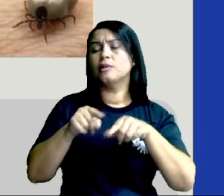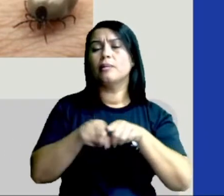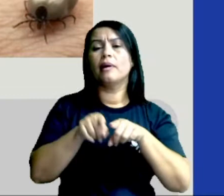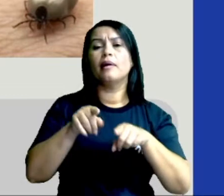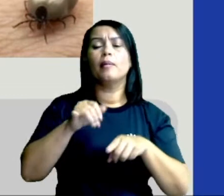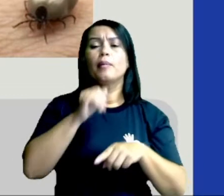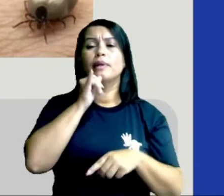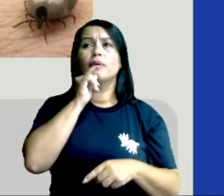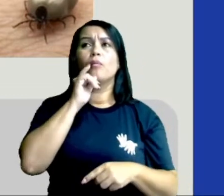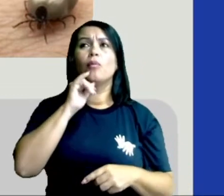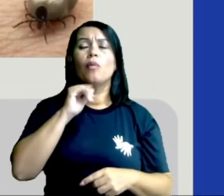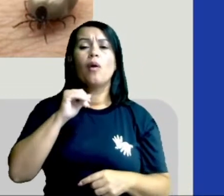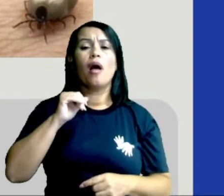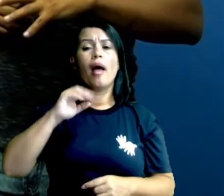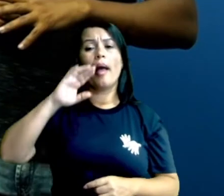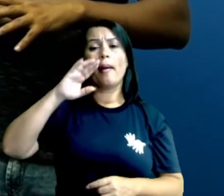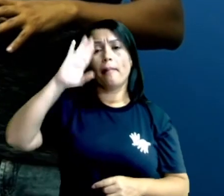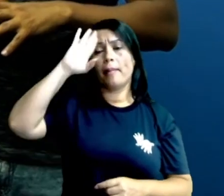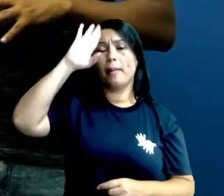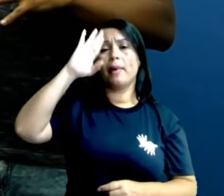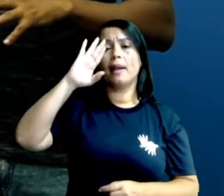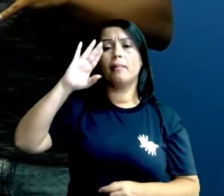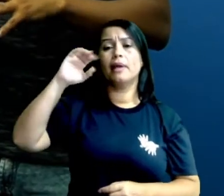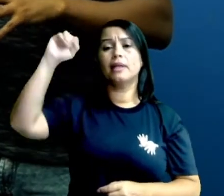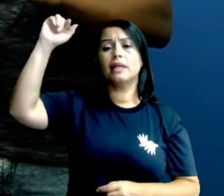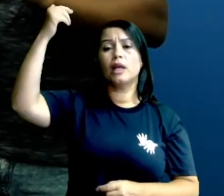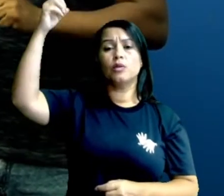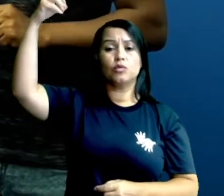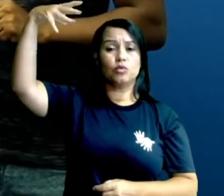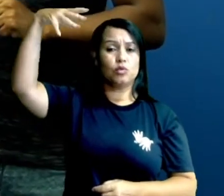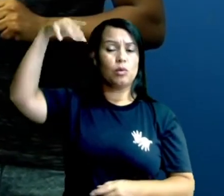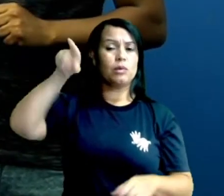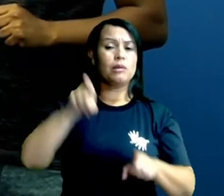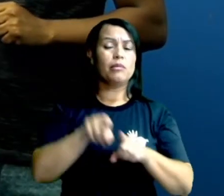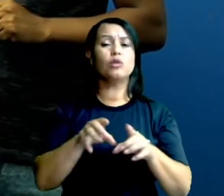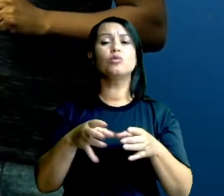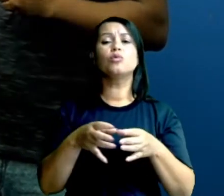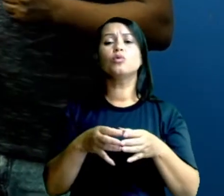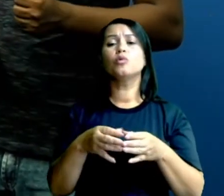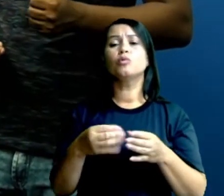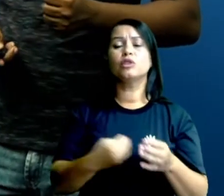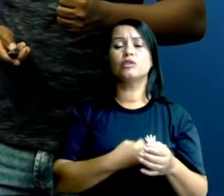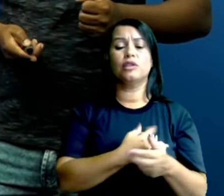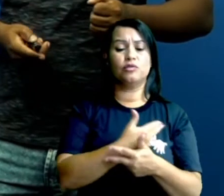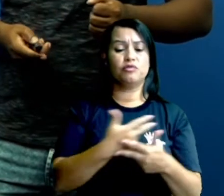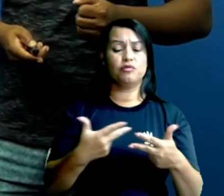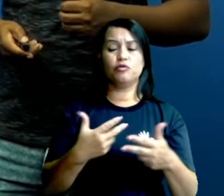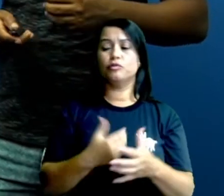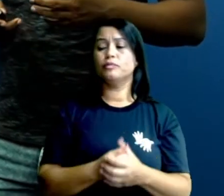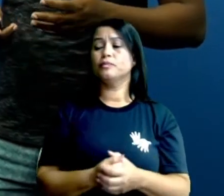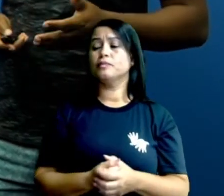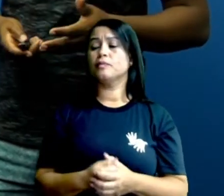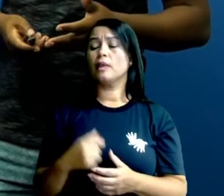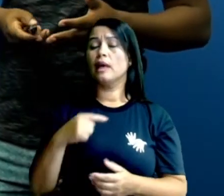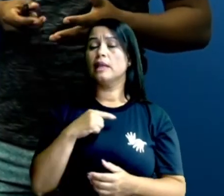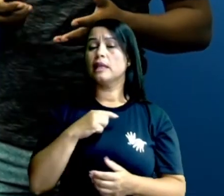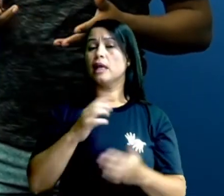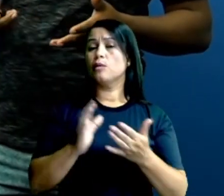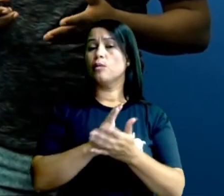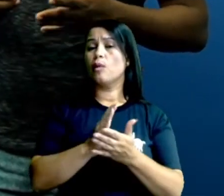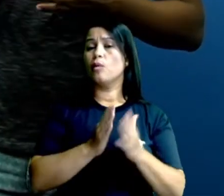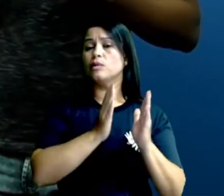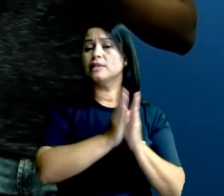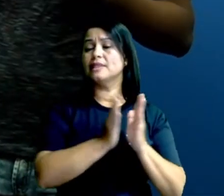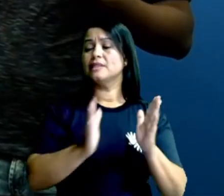e também dos artrópodes, desse grande grupo de seres vivos. Entre esses artrópodes, eles